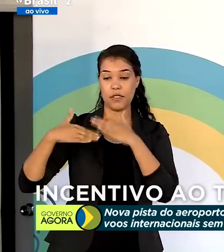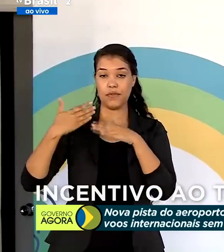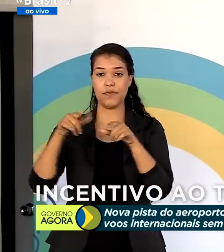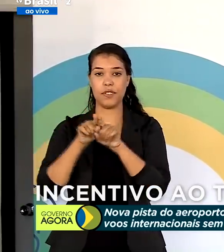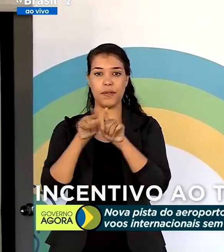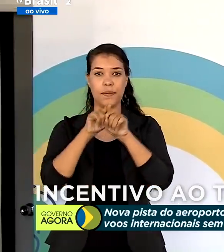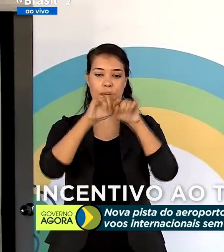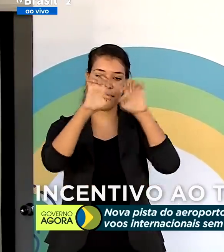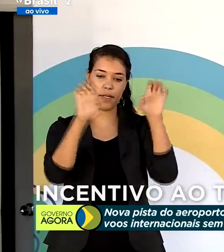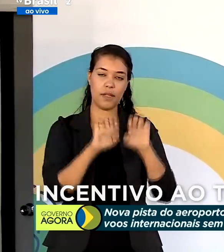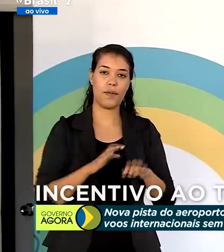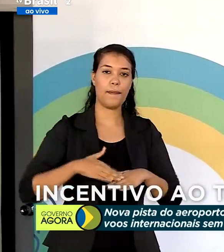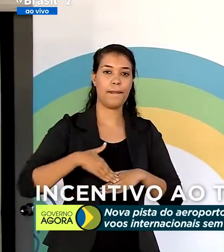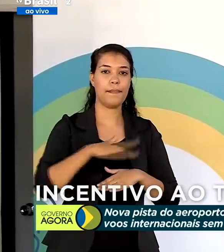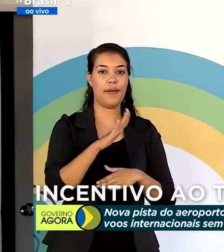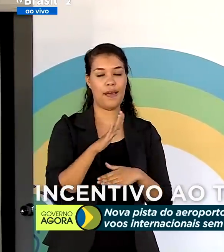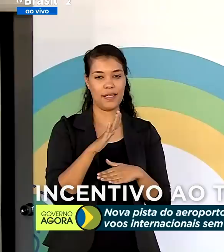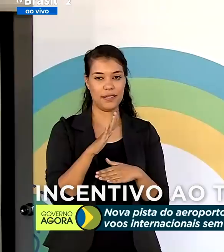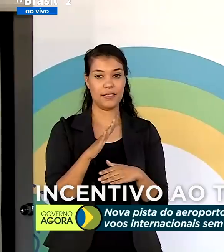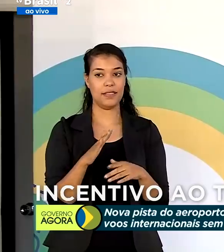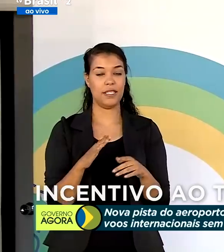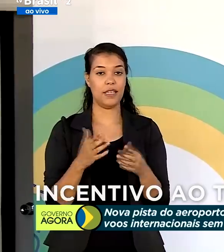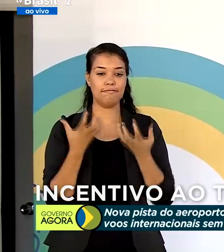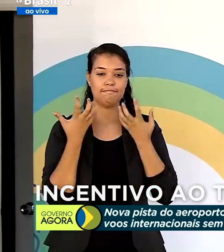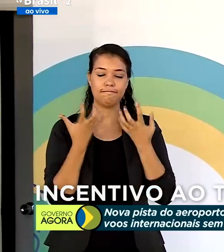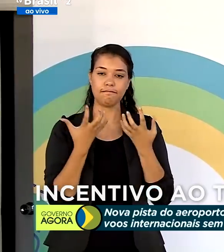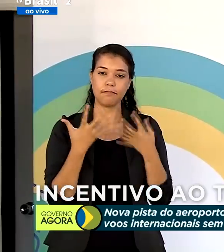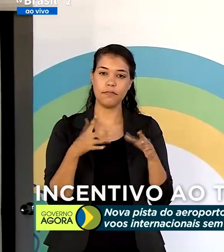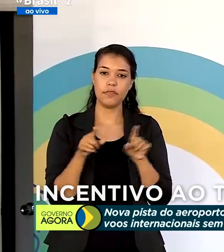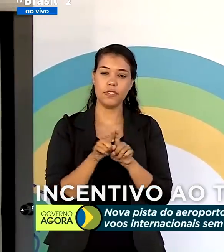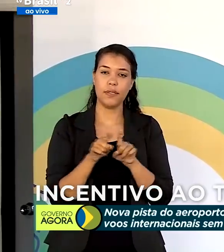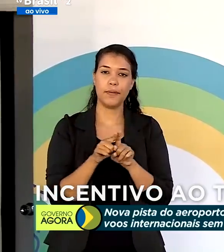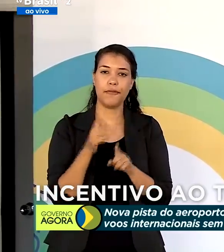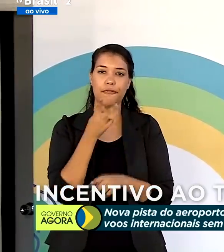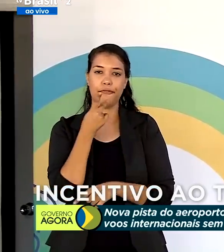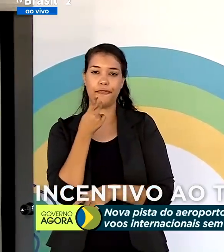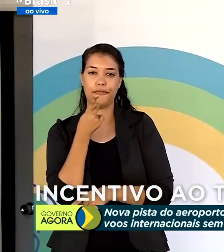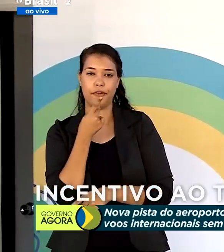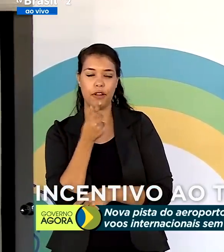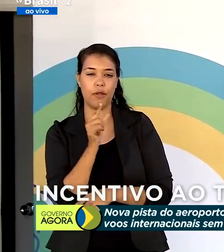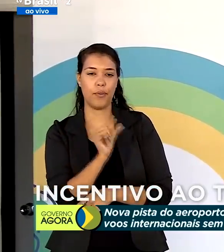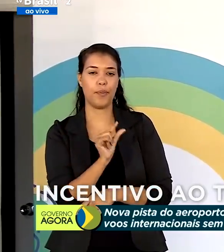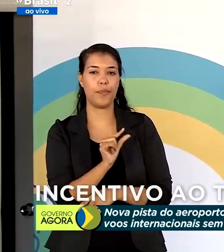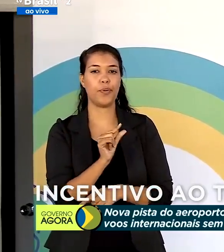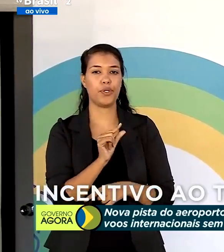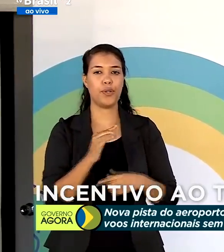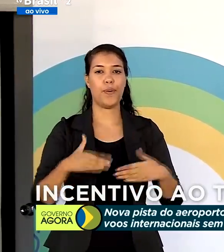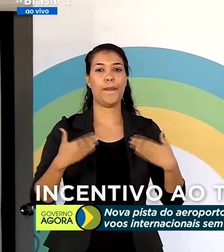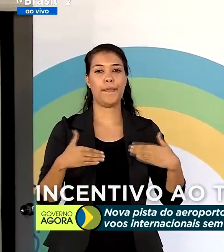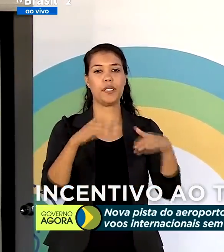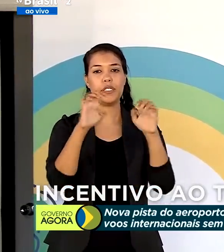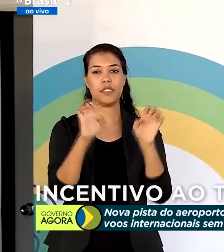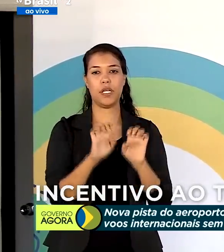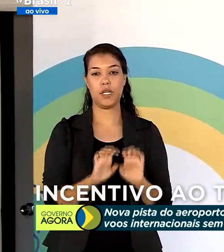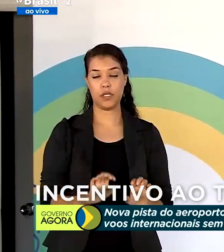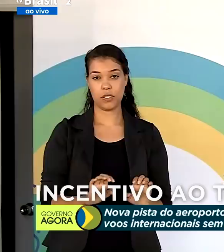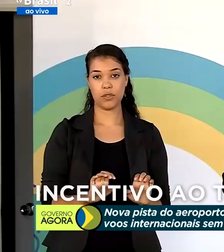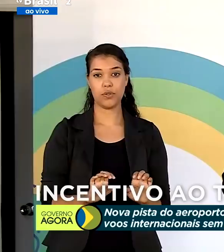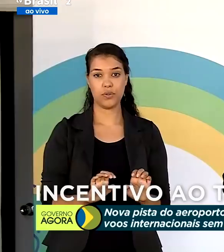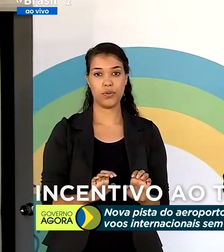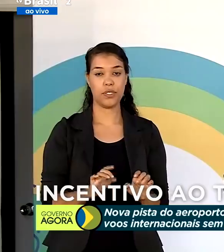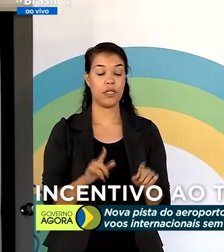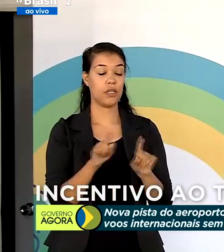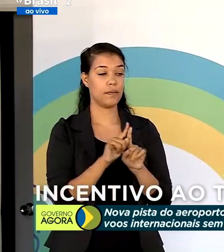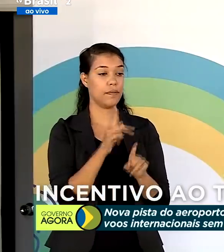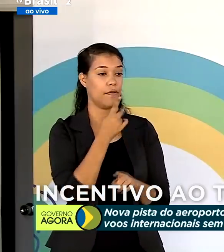para o país e competitividade. Então, eu queria também falar um pouquinho da nossa missão do Ministério, dizer que o ministro Tarsísio enviou aqui o